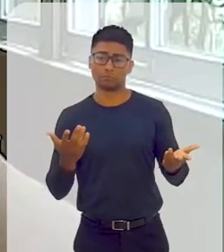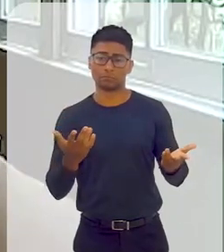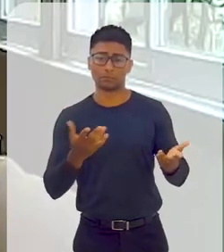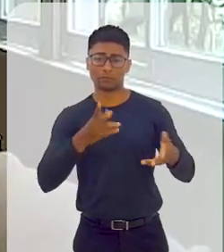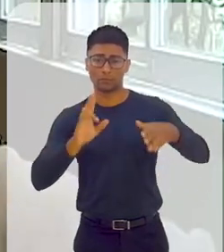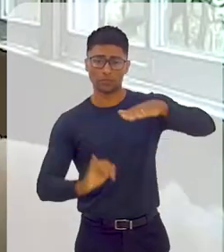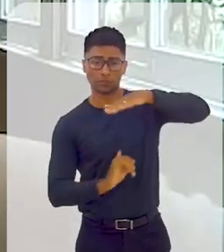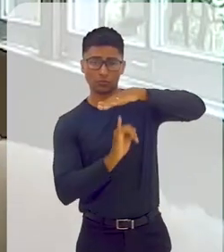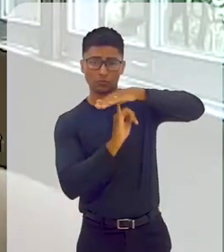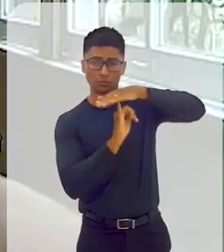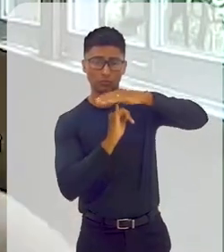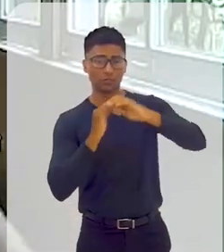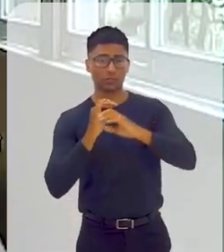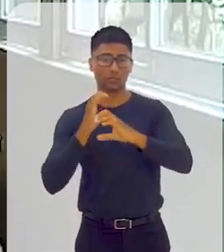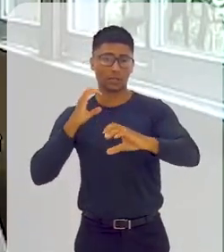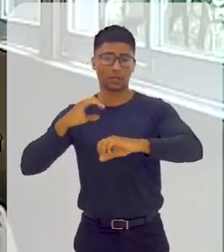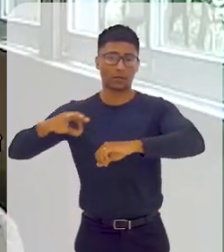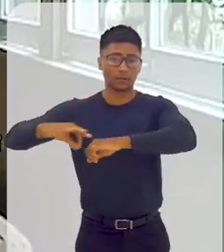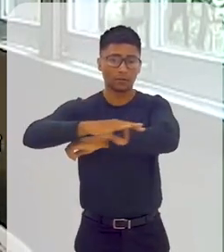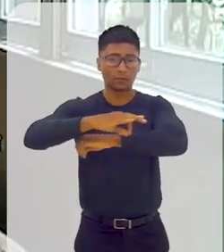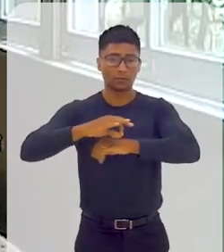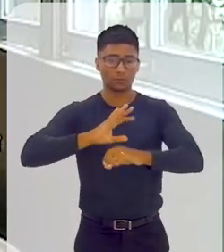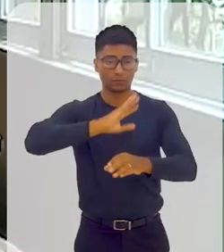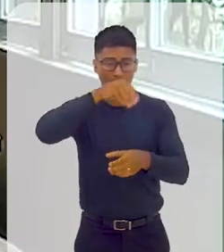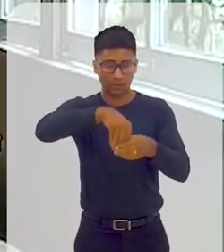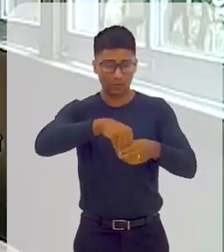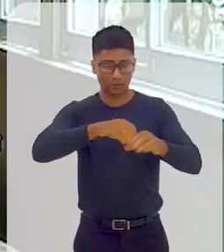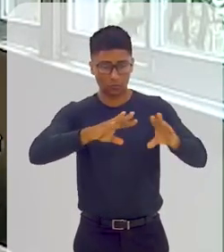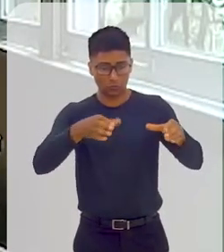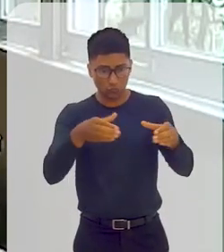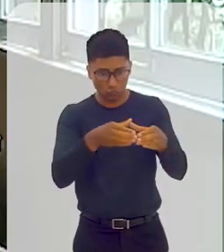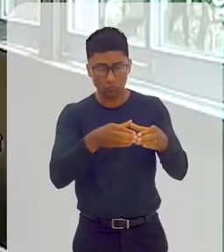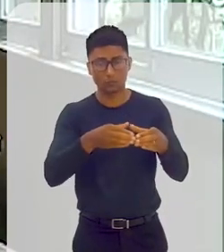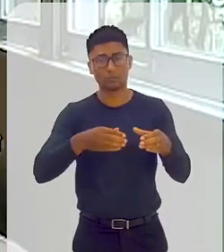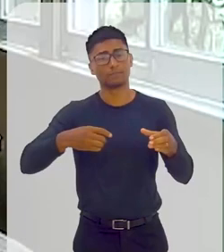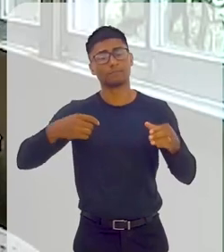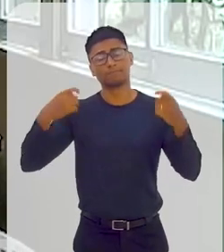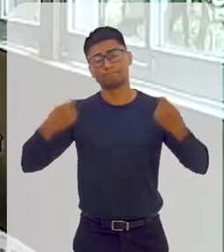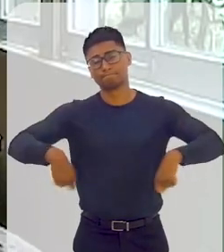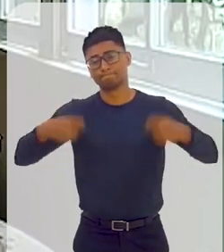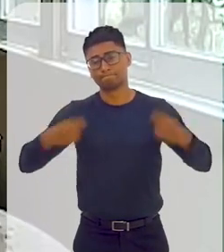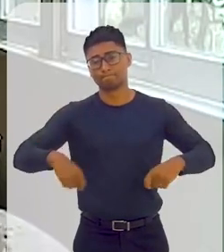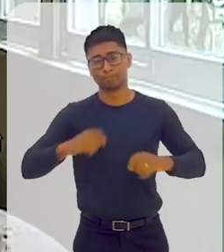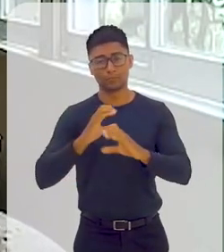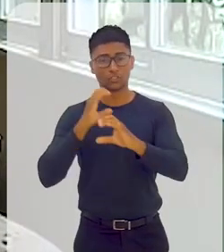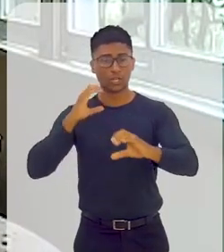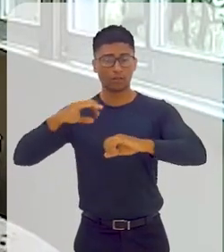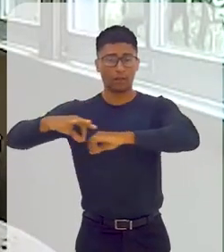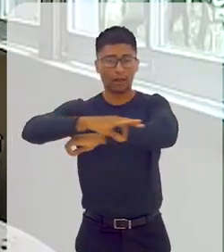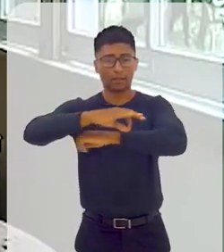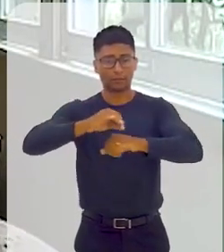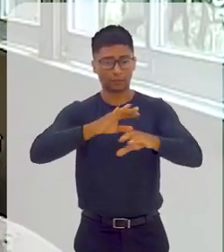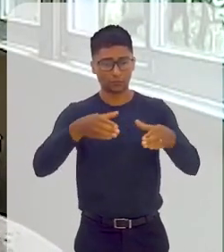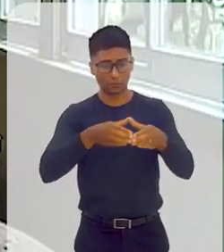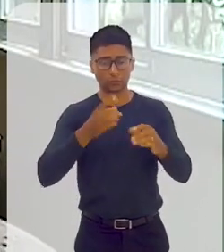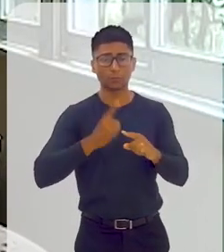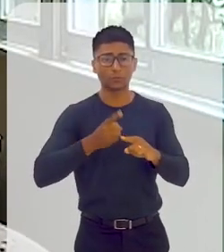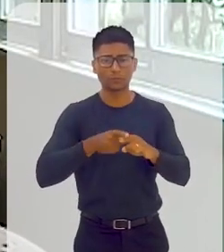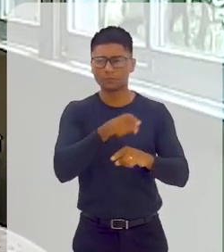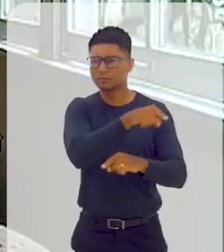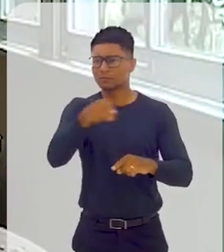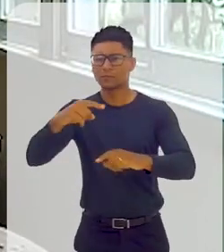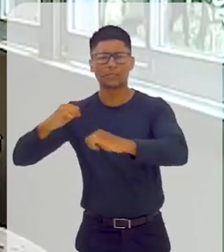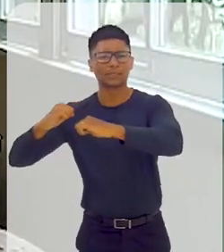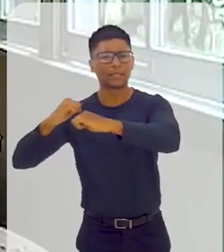que houvesse uma sessão de engenheiros e arquitetos, porque esses municípios não têm profissionais